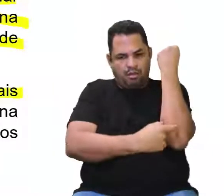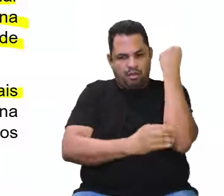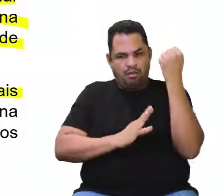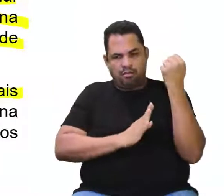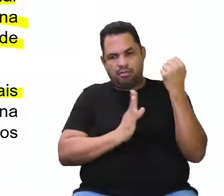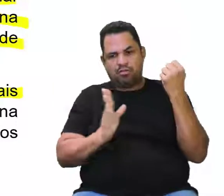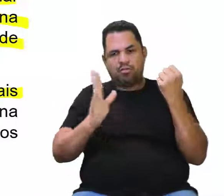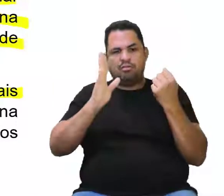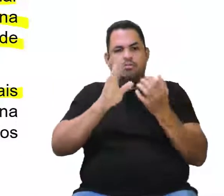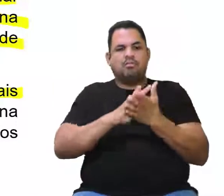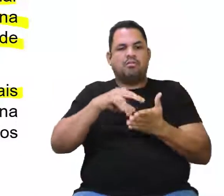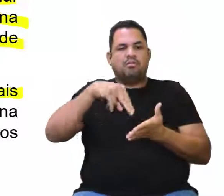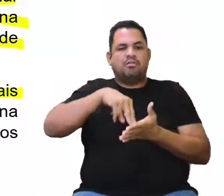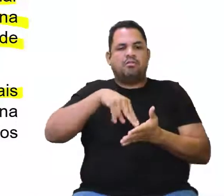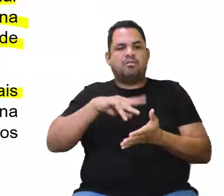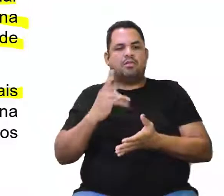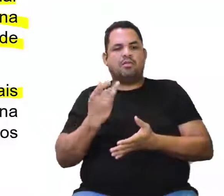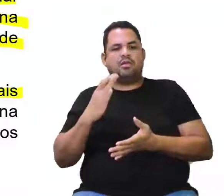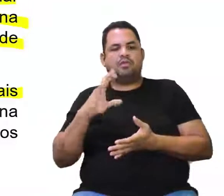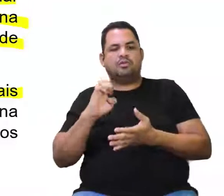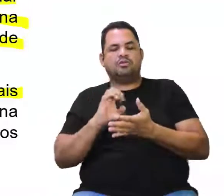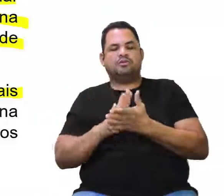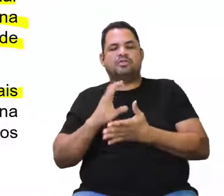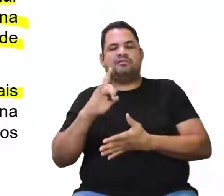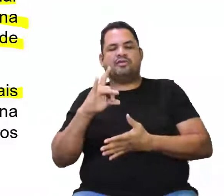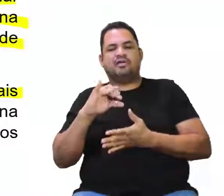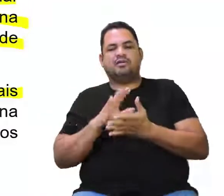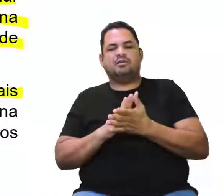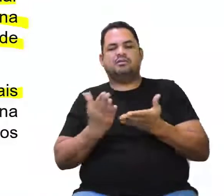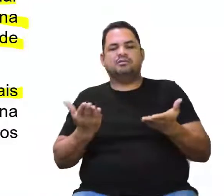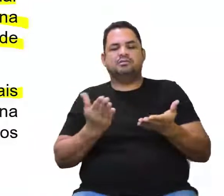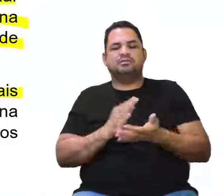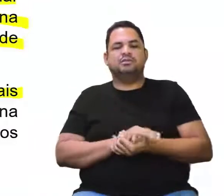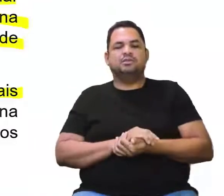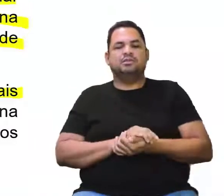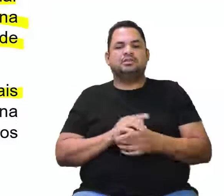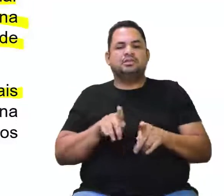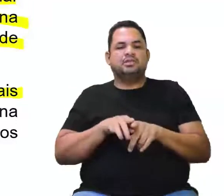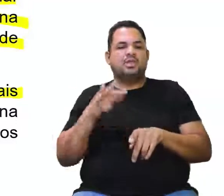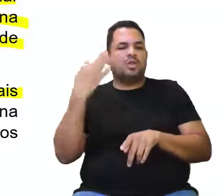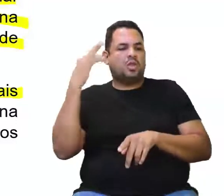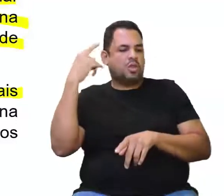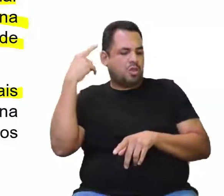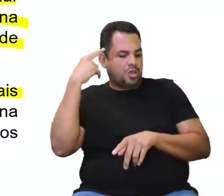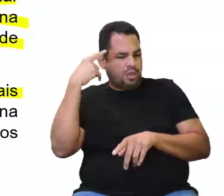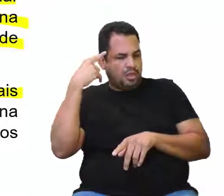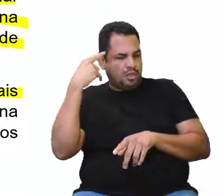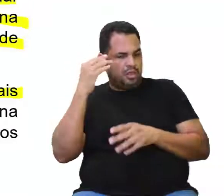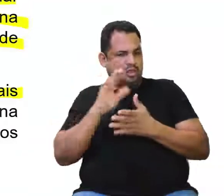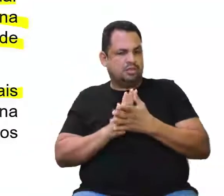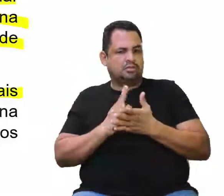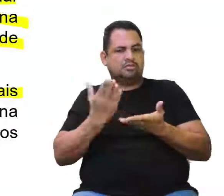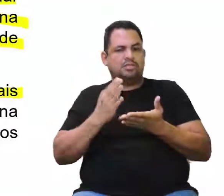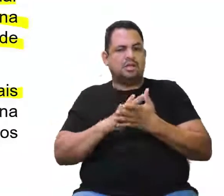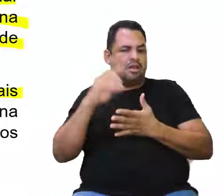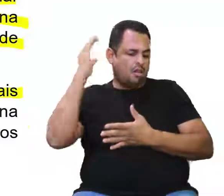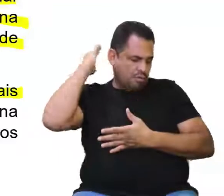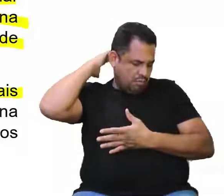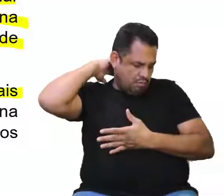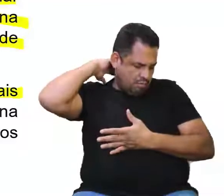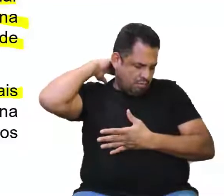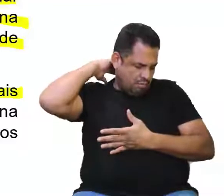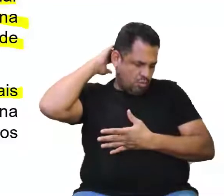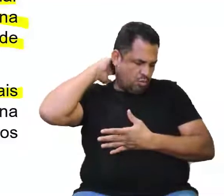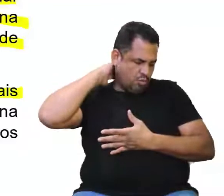desvios posturais, como as hiperlordose cervical, nos casos mais graves, dores de cabeça ligadas à tensão na nuca e no